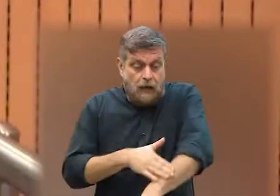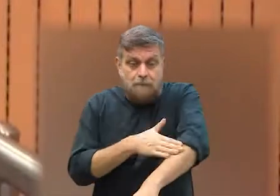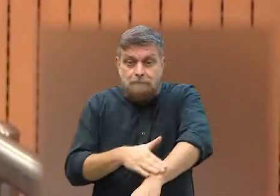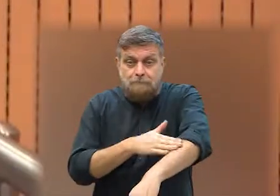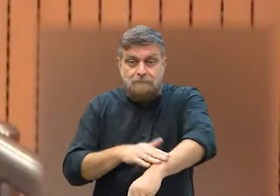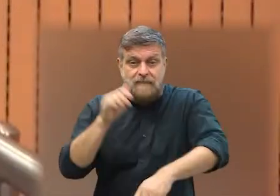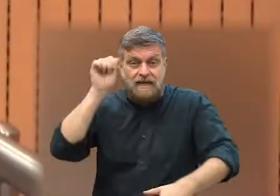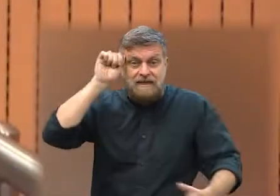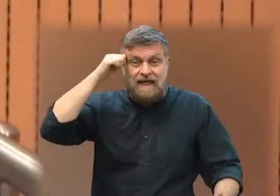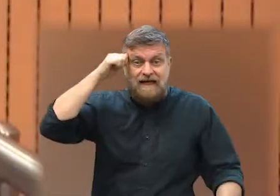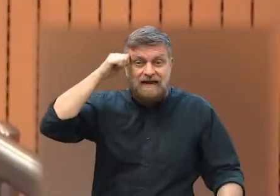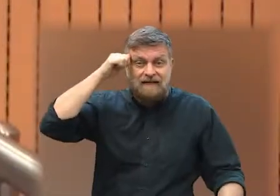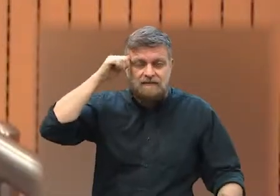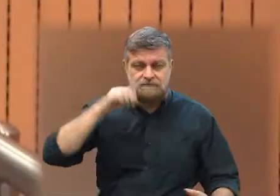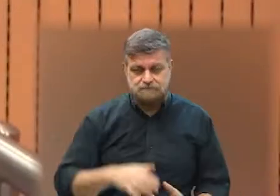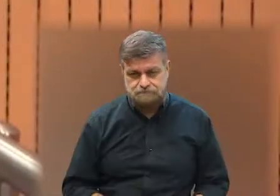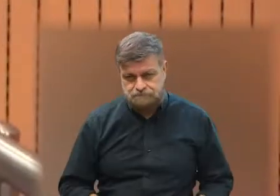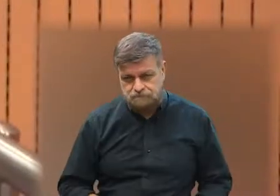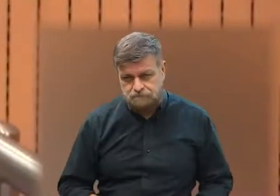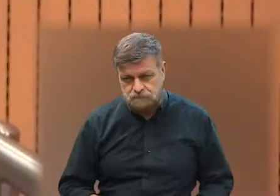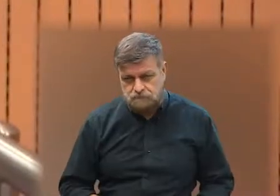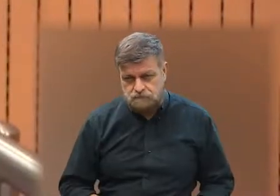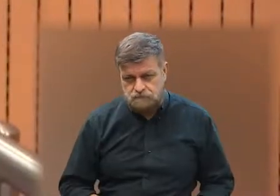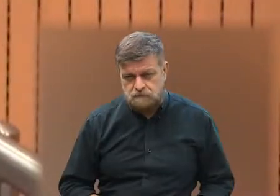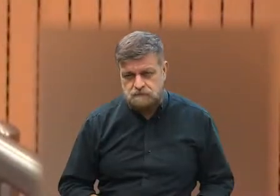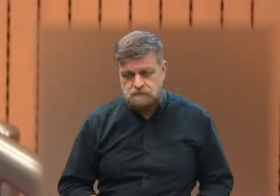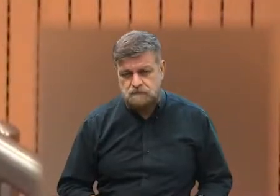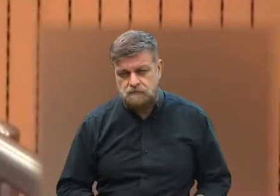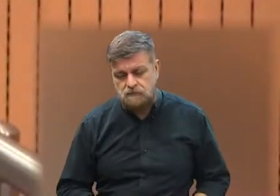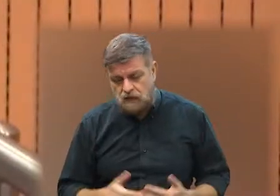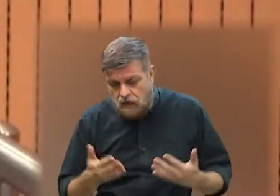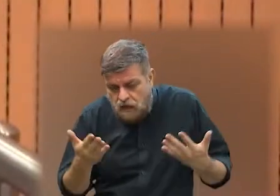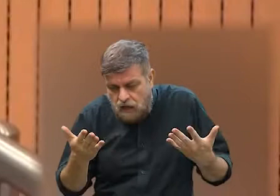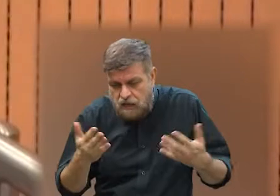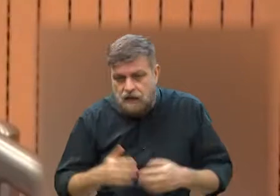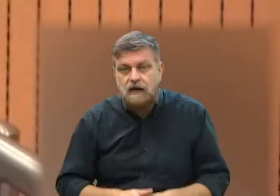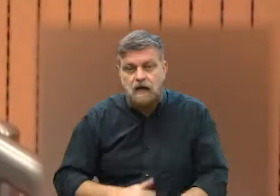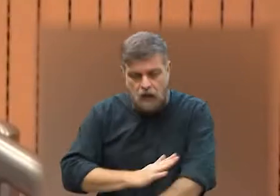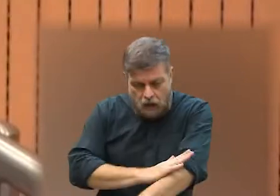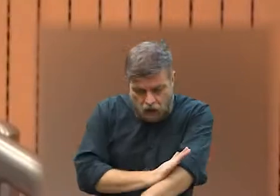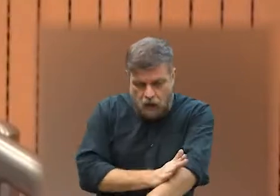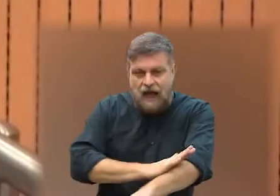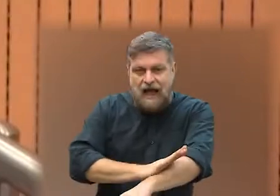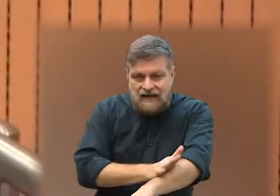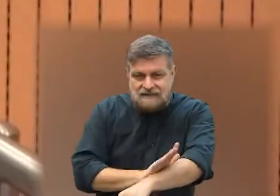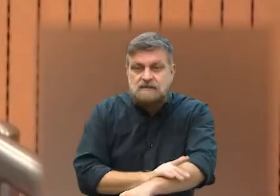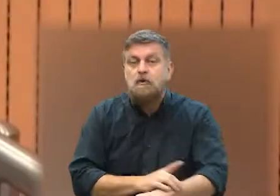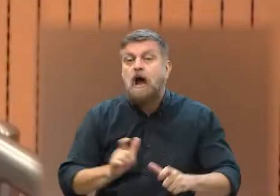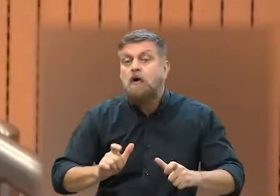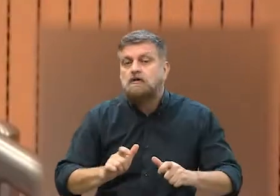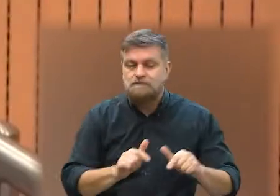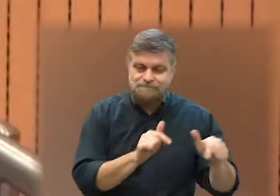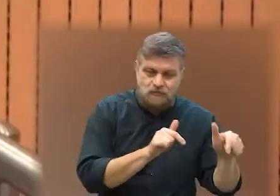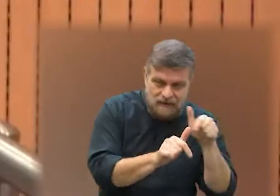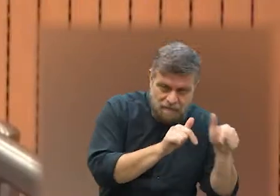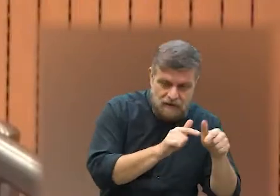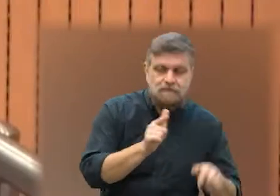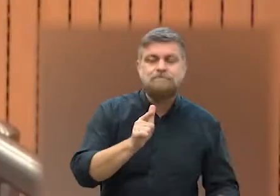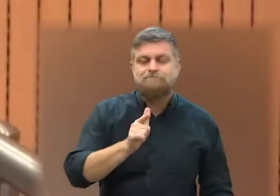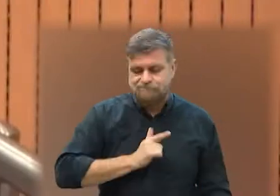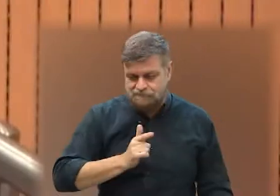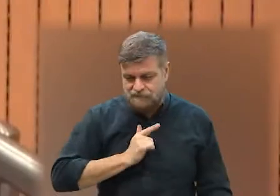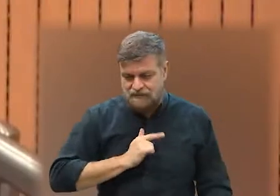pele negra. E é o racismo dentro do local do trabalho,